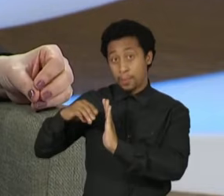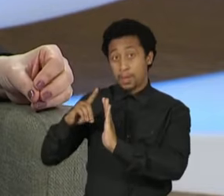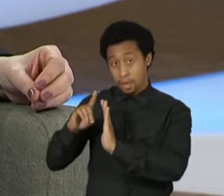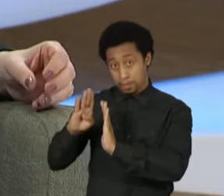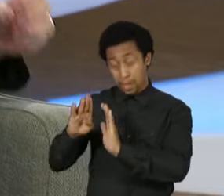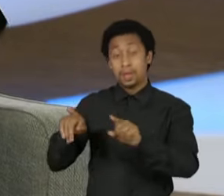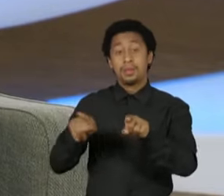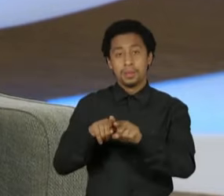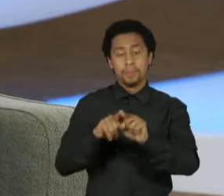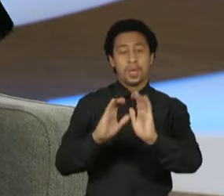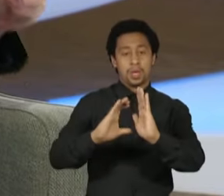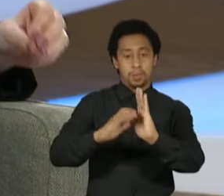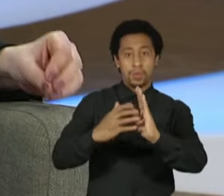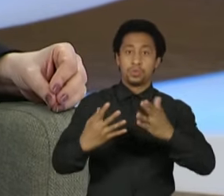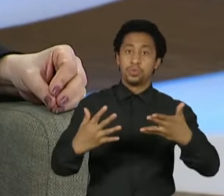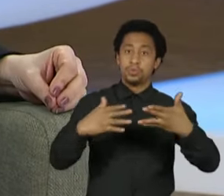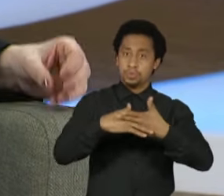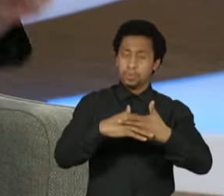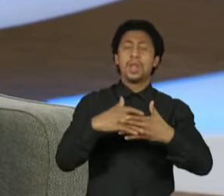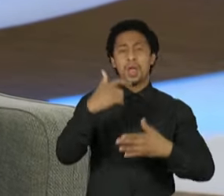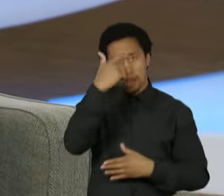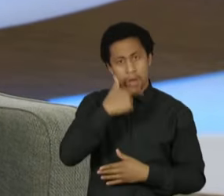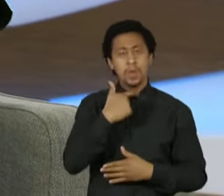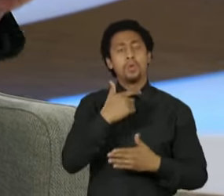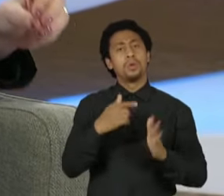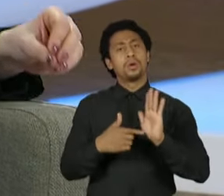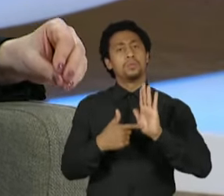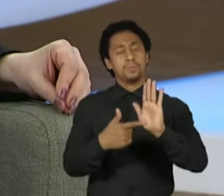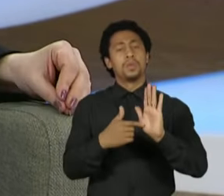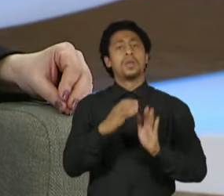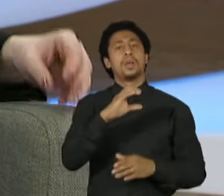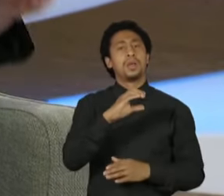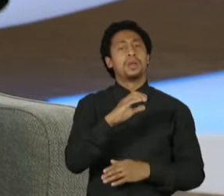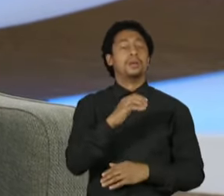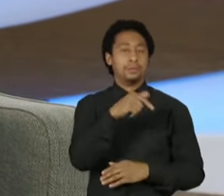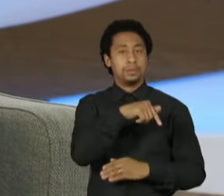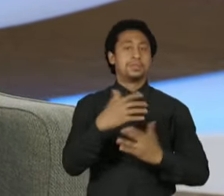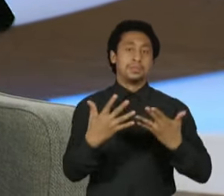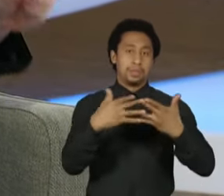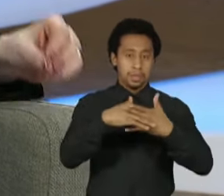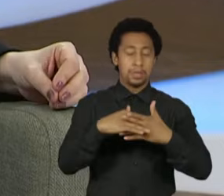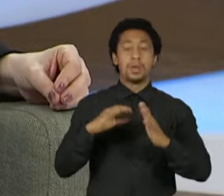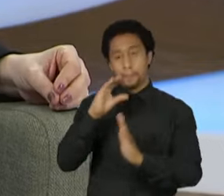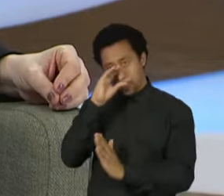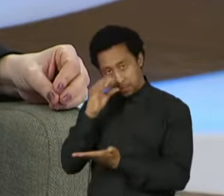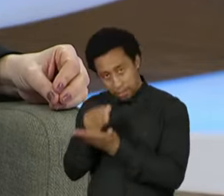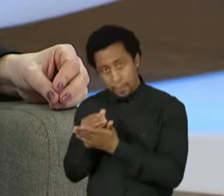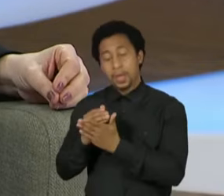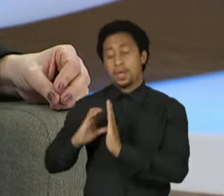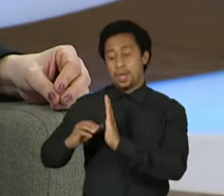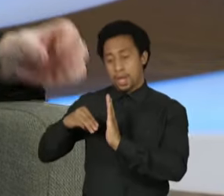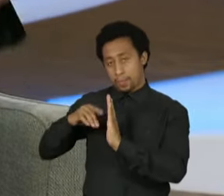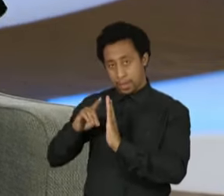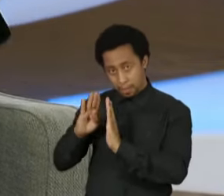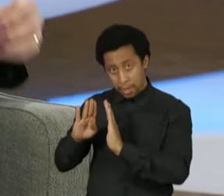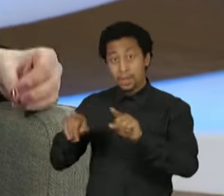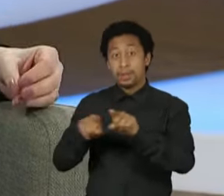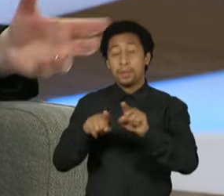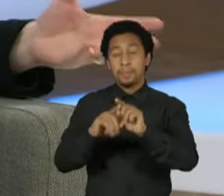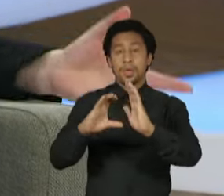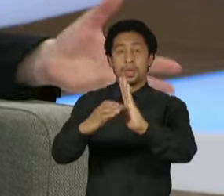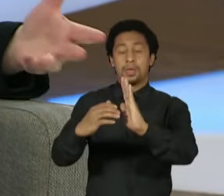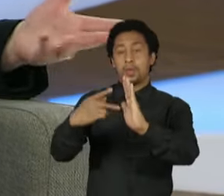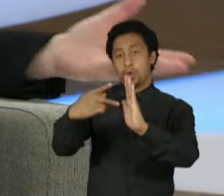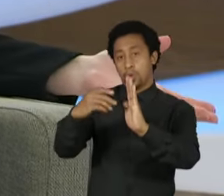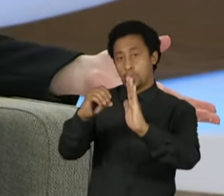100%. Eu sou candidata do Cidadania, eu sou candidata do PSTB, eu sou candidata do Podemos, que também foi por unanimidade. Eu